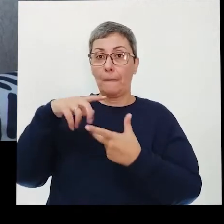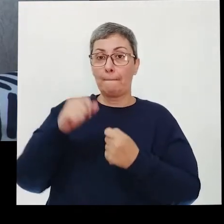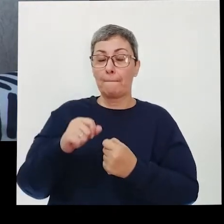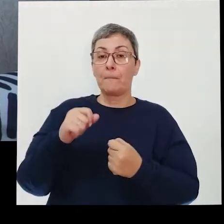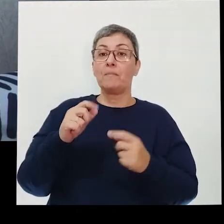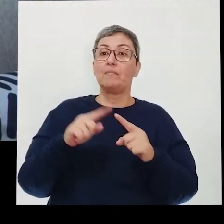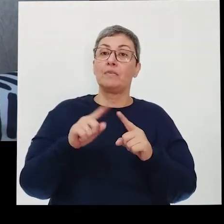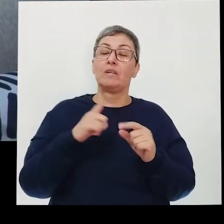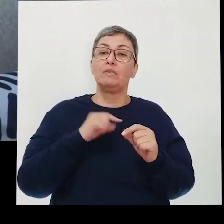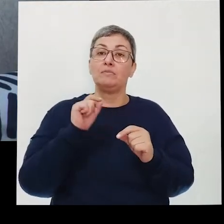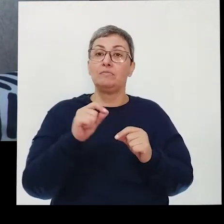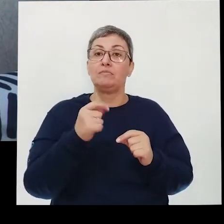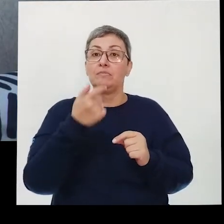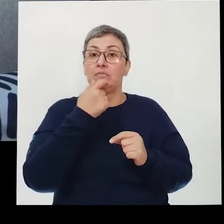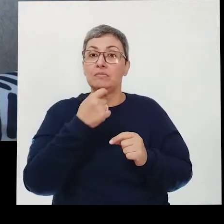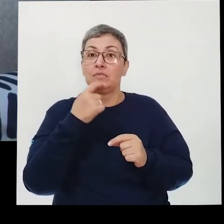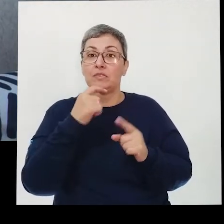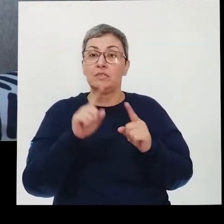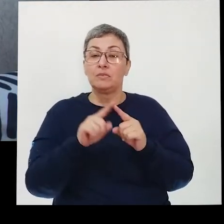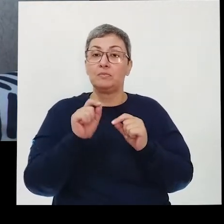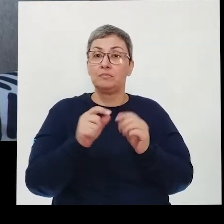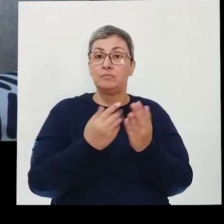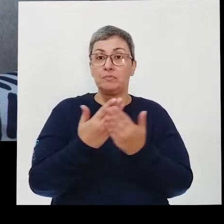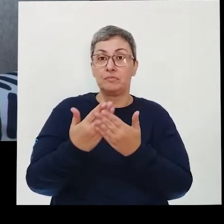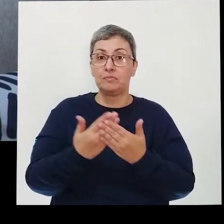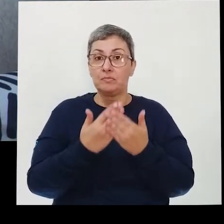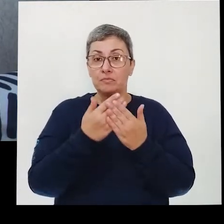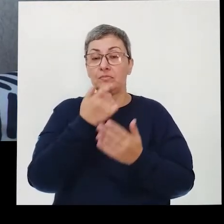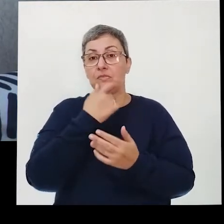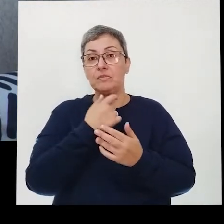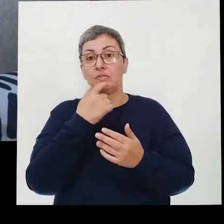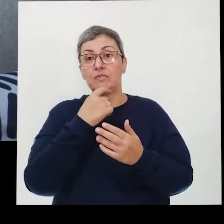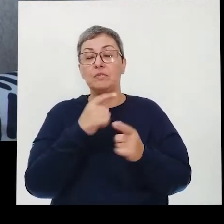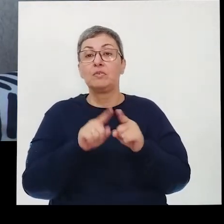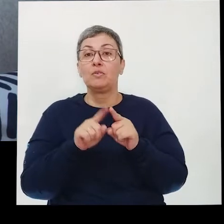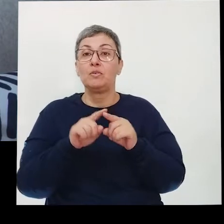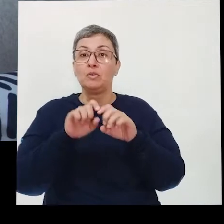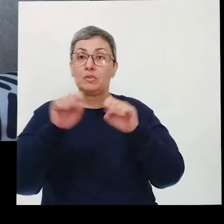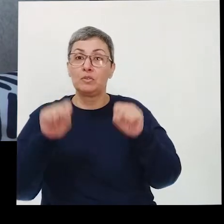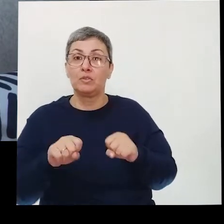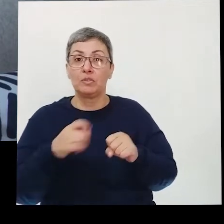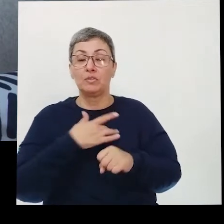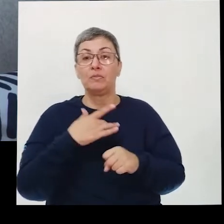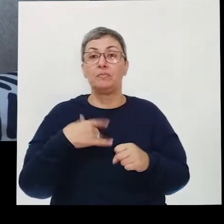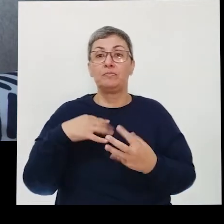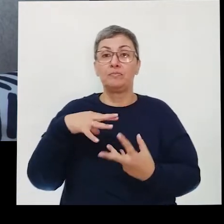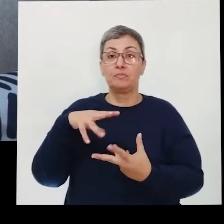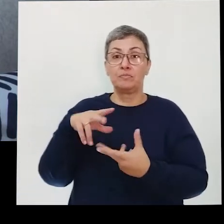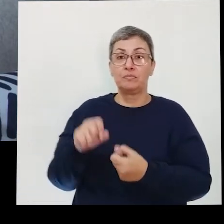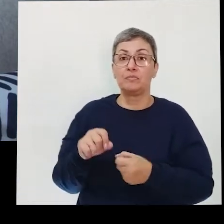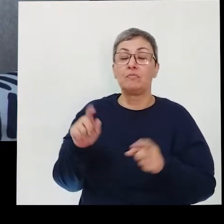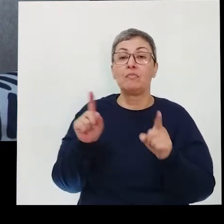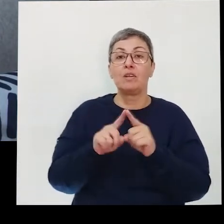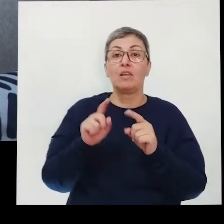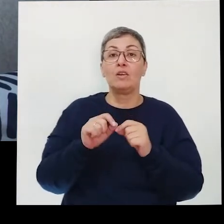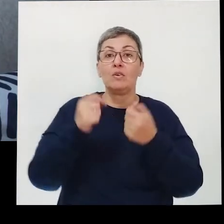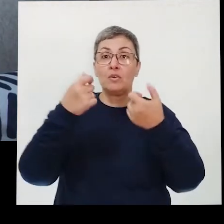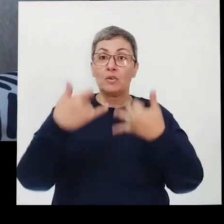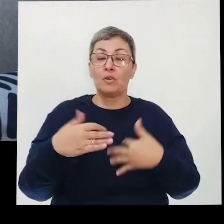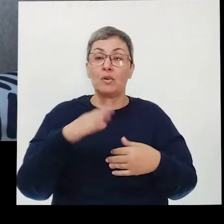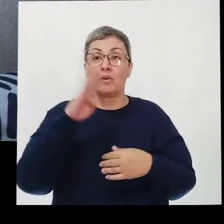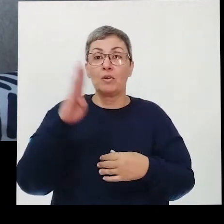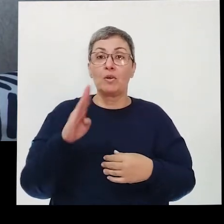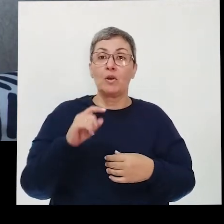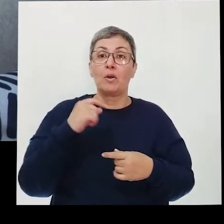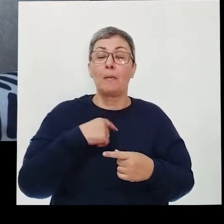primária. O inglês Thomas Hone, que é pesquisador em Londres e estuda sistemas de saúde universais, fala que